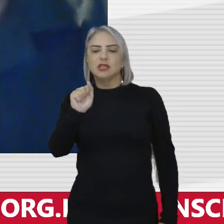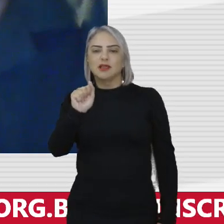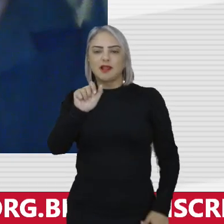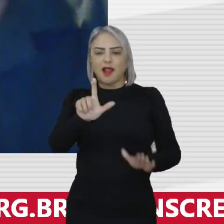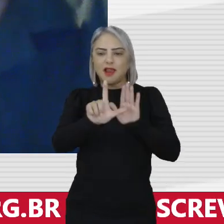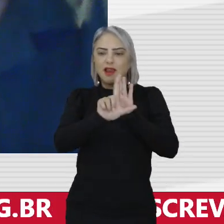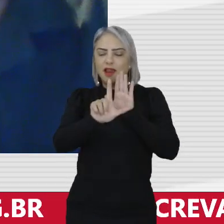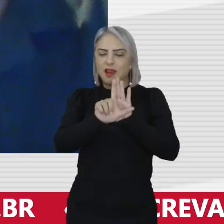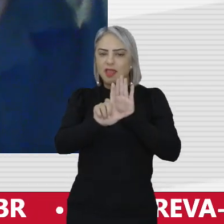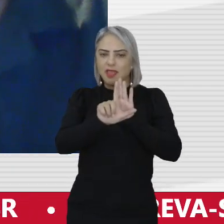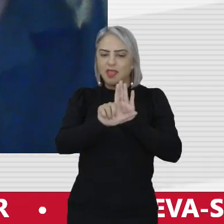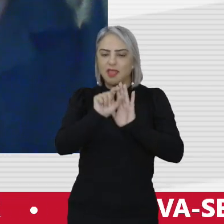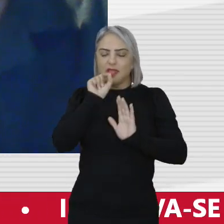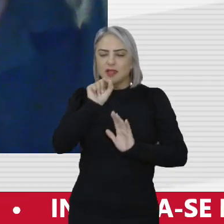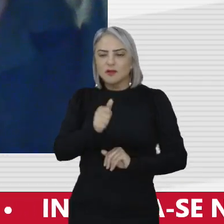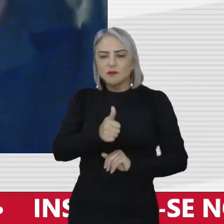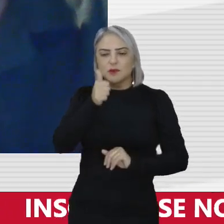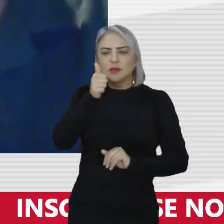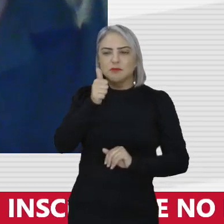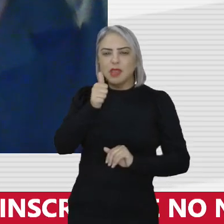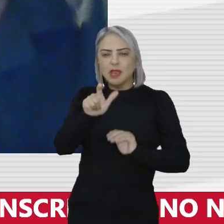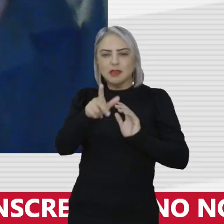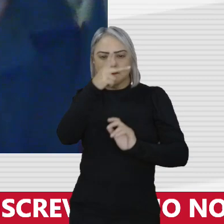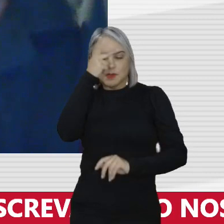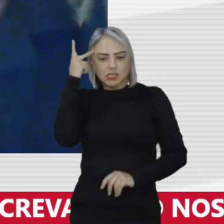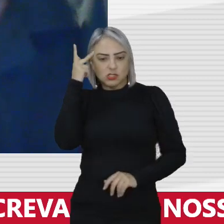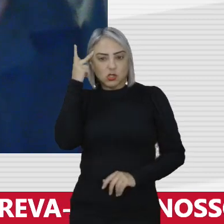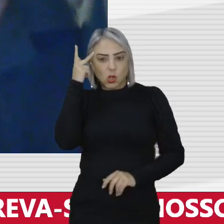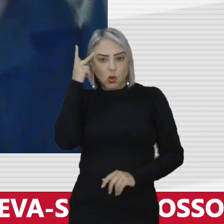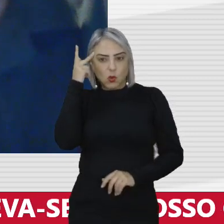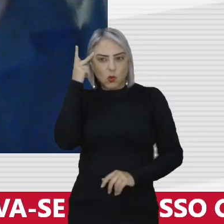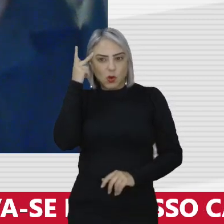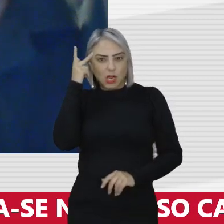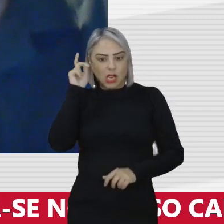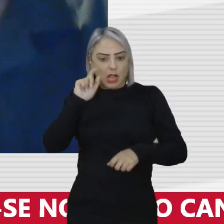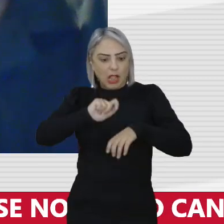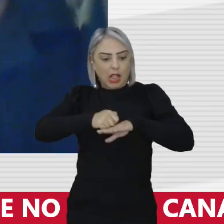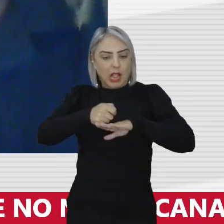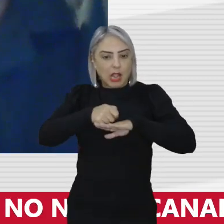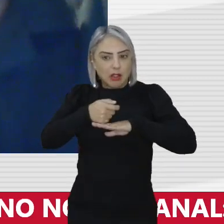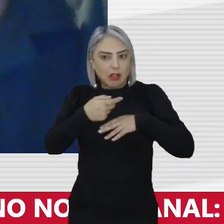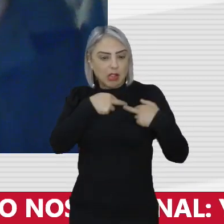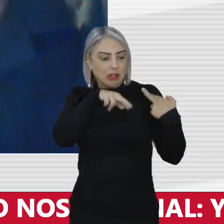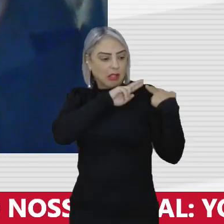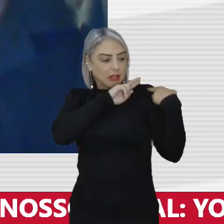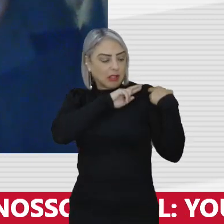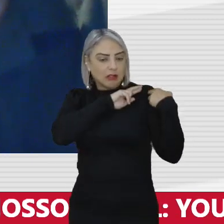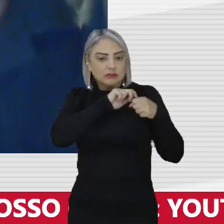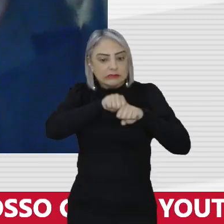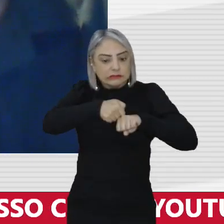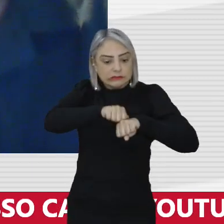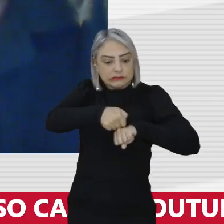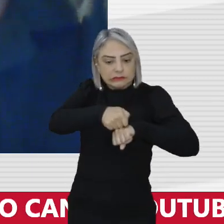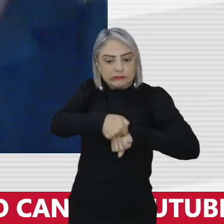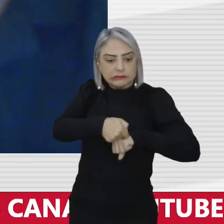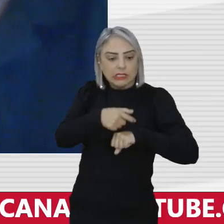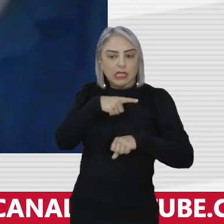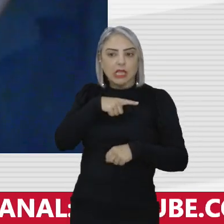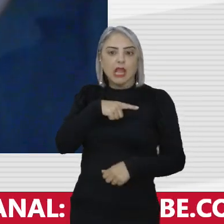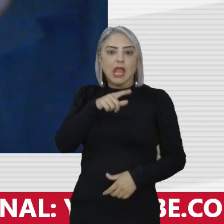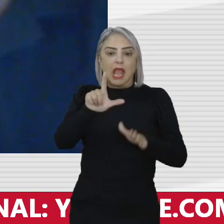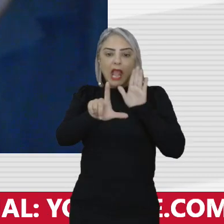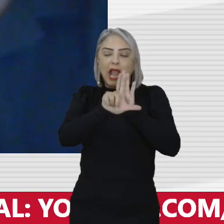os primeiros anistiados foram os torturadores e os responsáveis pela tortura. A lei da anistia